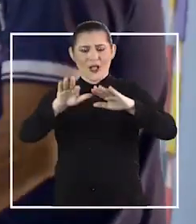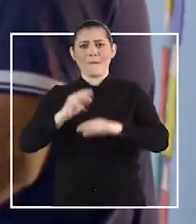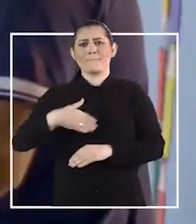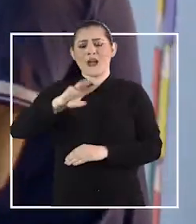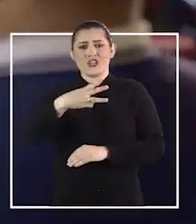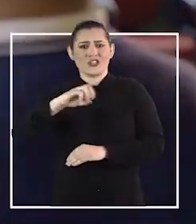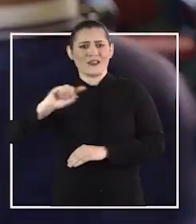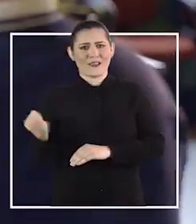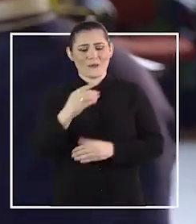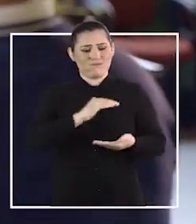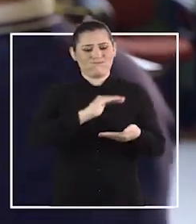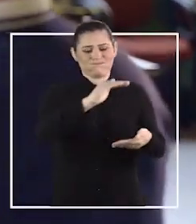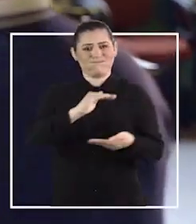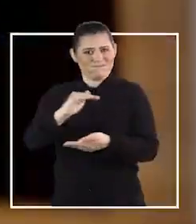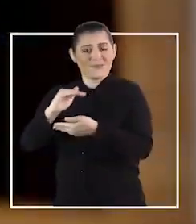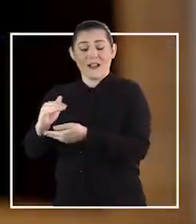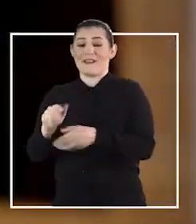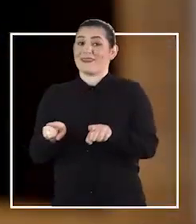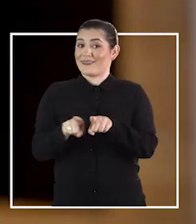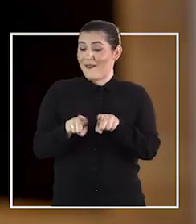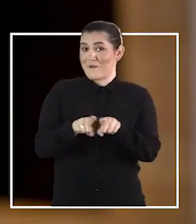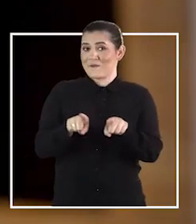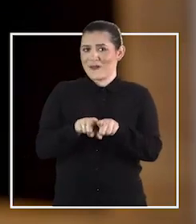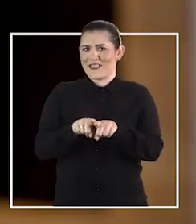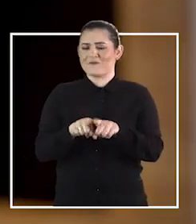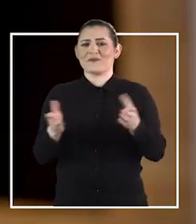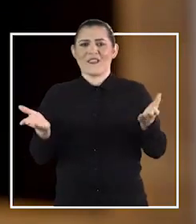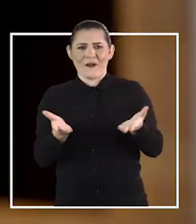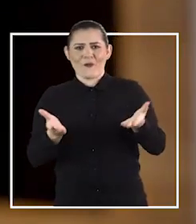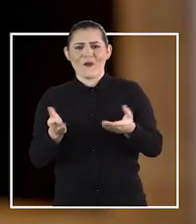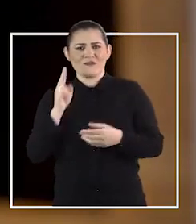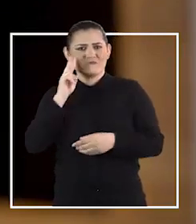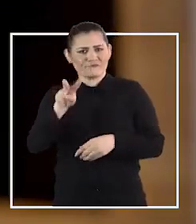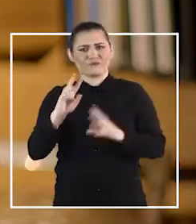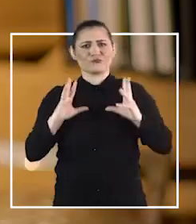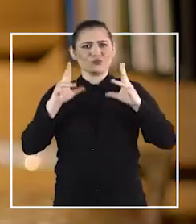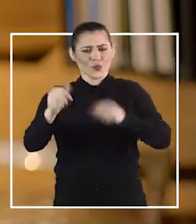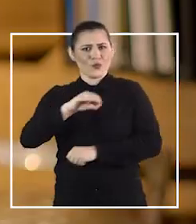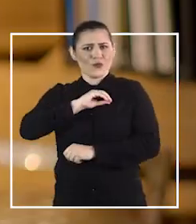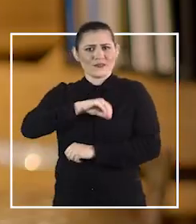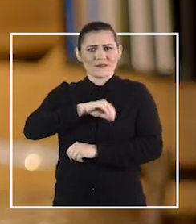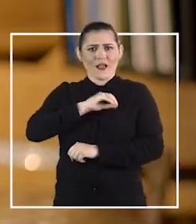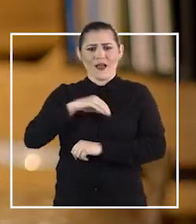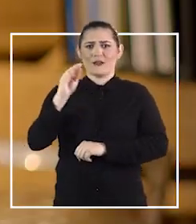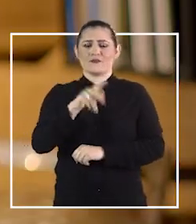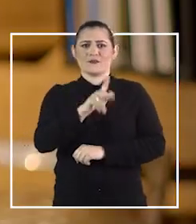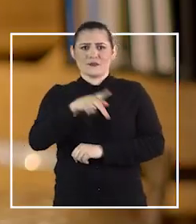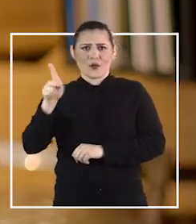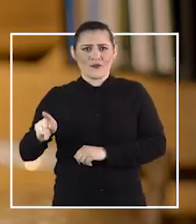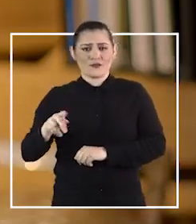doamos mais de 30 mil kits de merenda. Além disso, equiparamos os vencimentos básicos dos